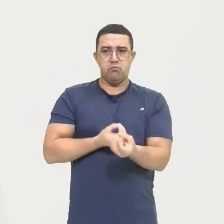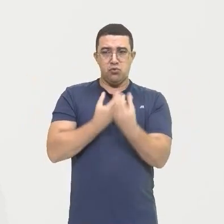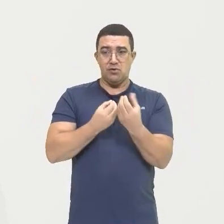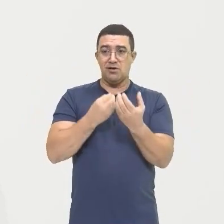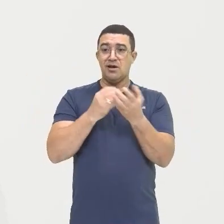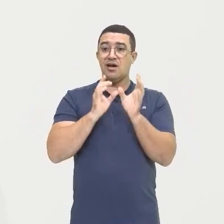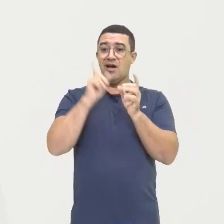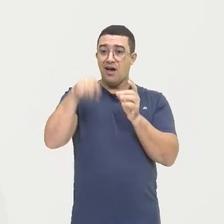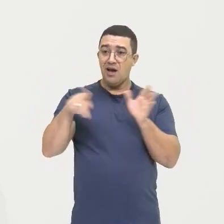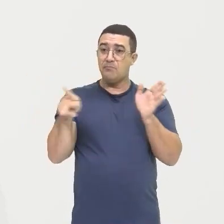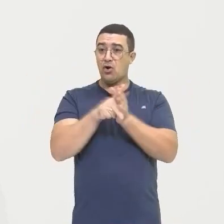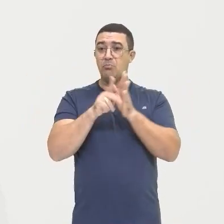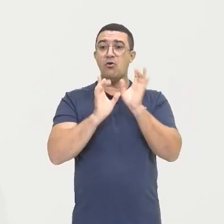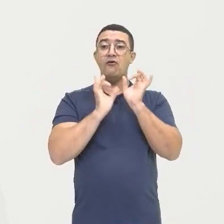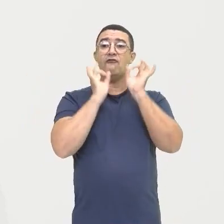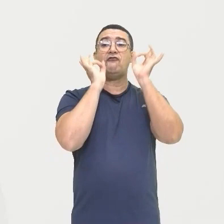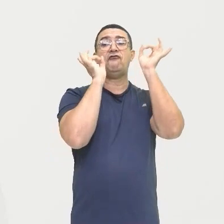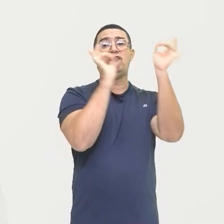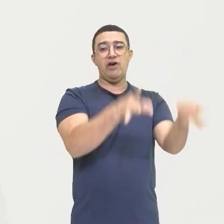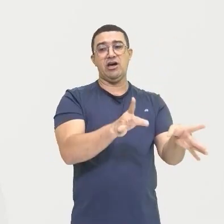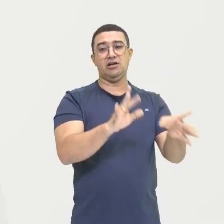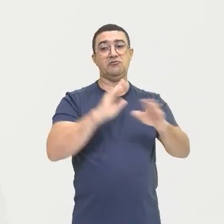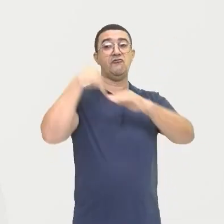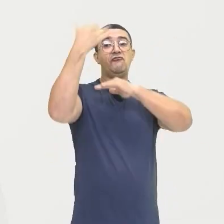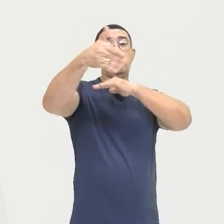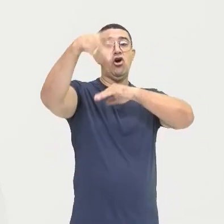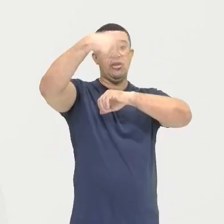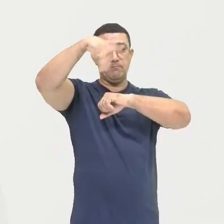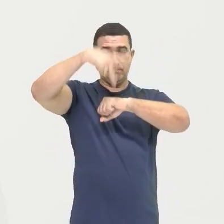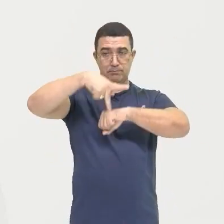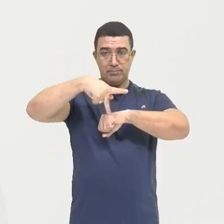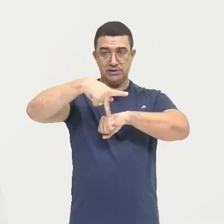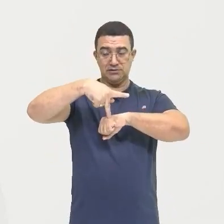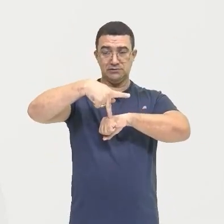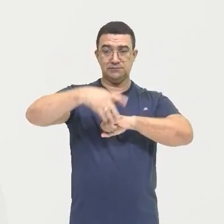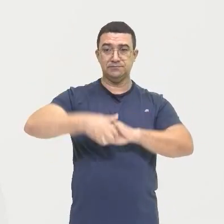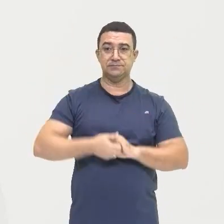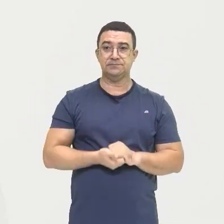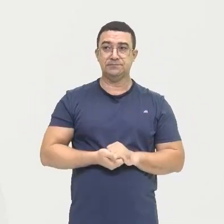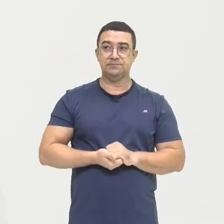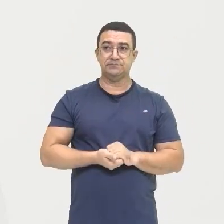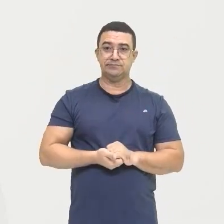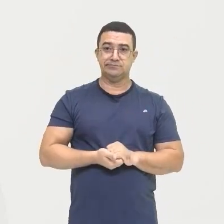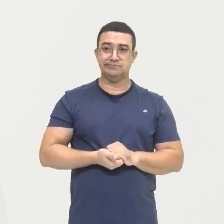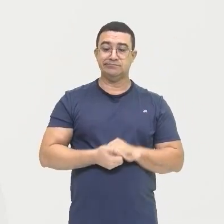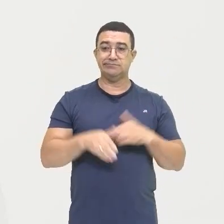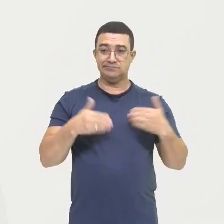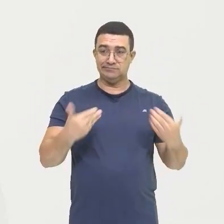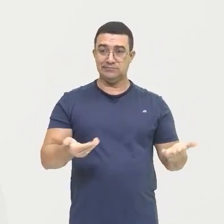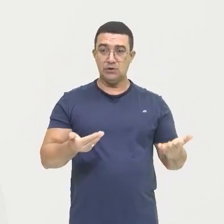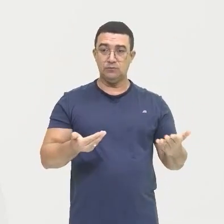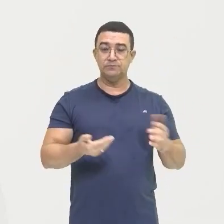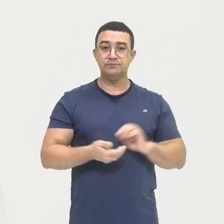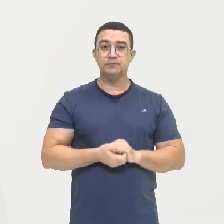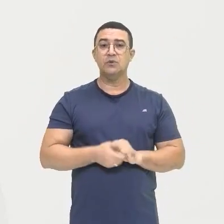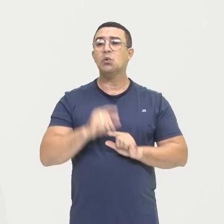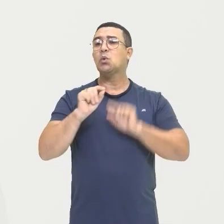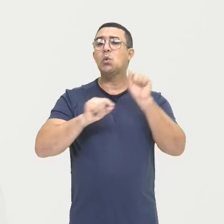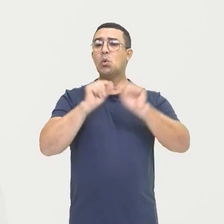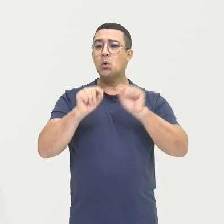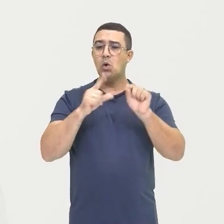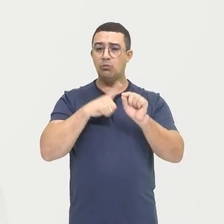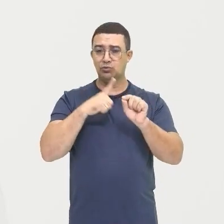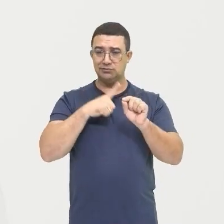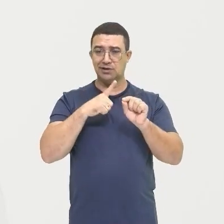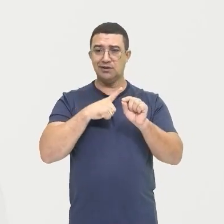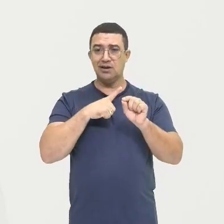exportação Ou seja Ela é comercializada Com outros países Então acaba que Com o que a gente Tem